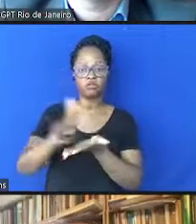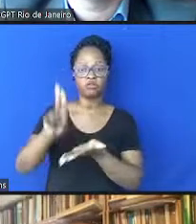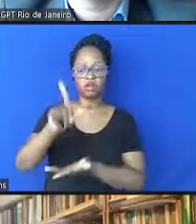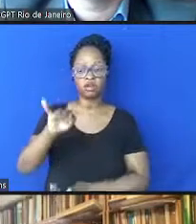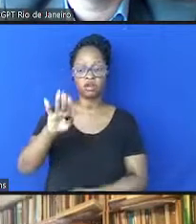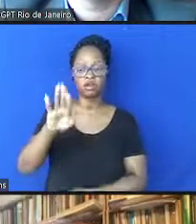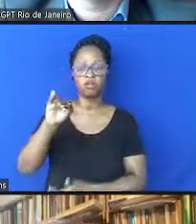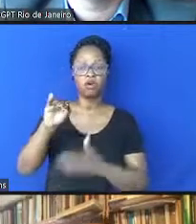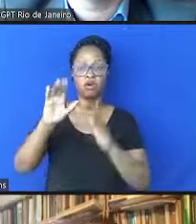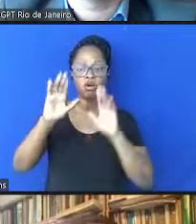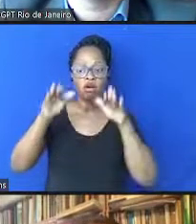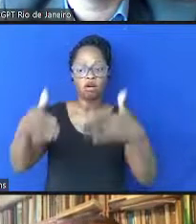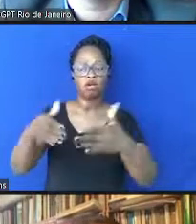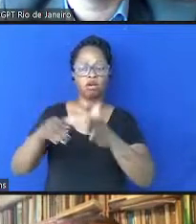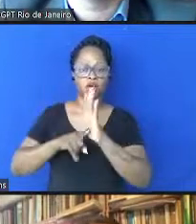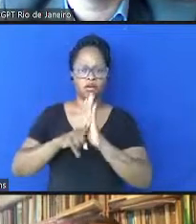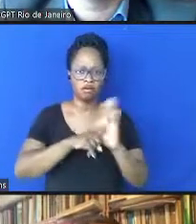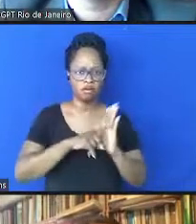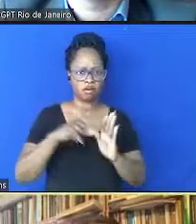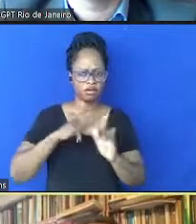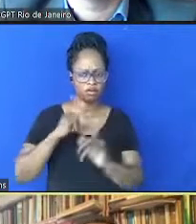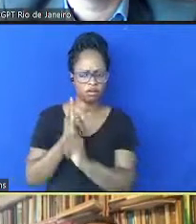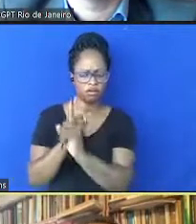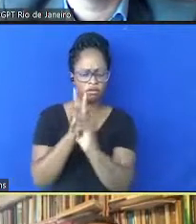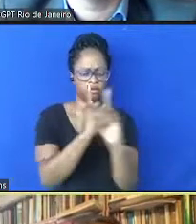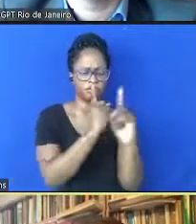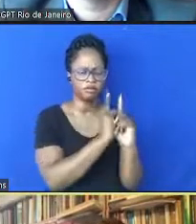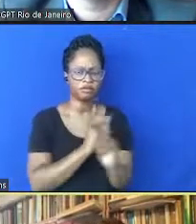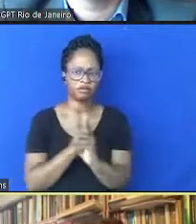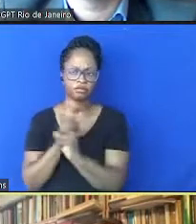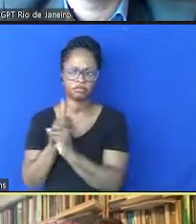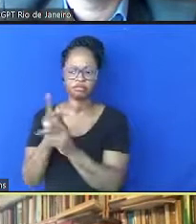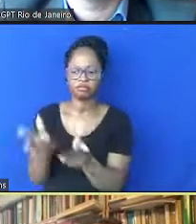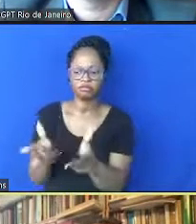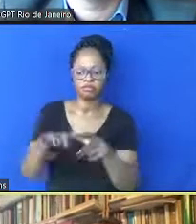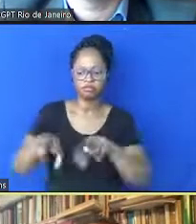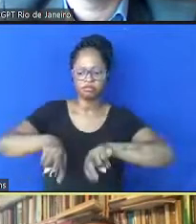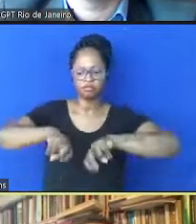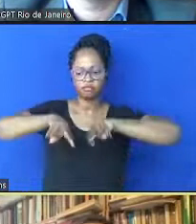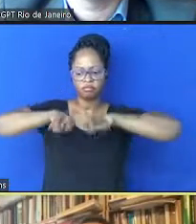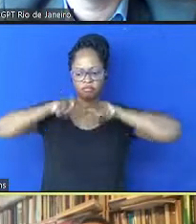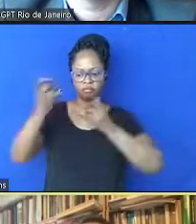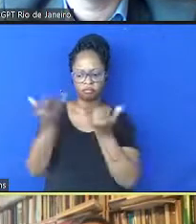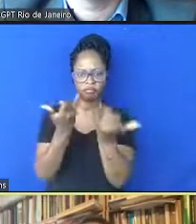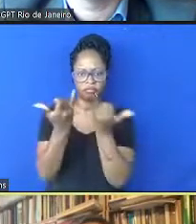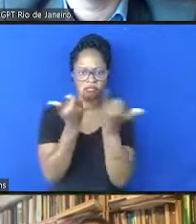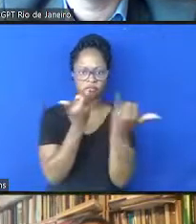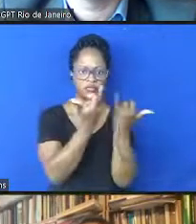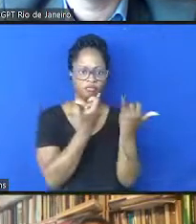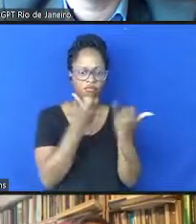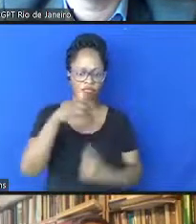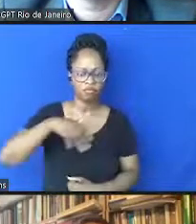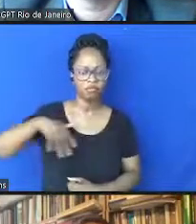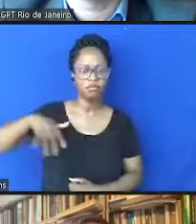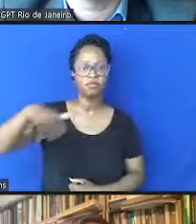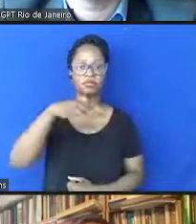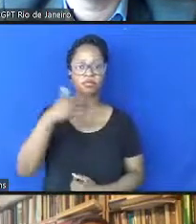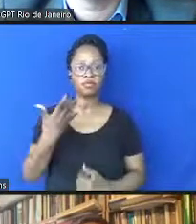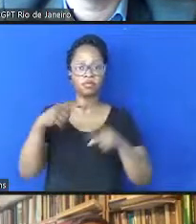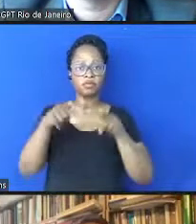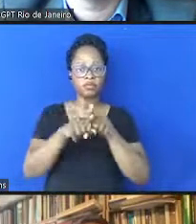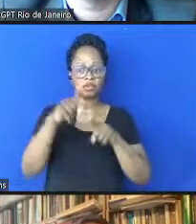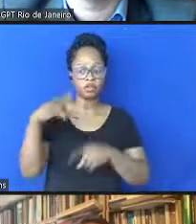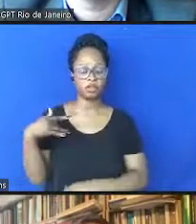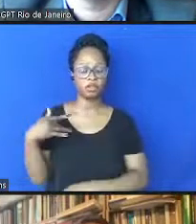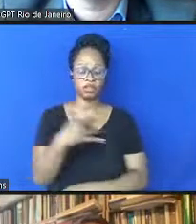suas pesquisas permeiam a identificação, extração e análise da informação essencial dentro do Big Data, em saúde,